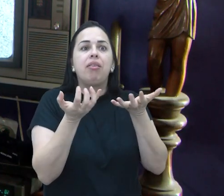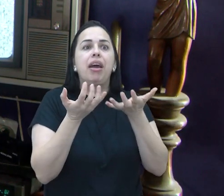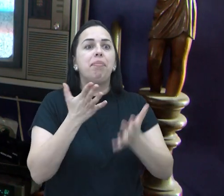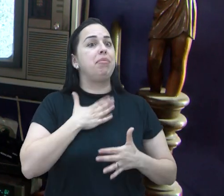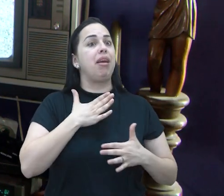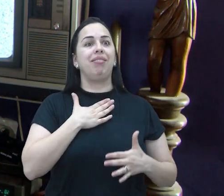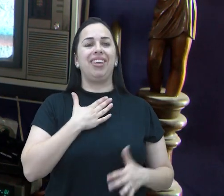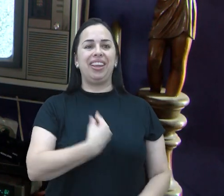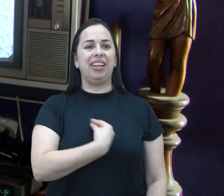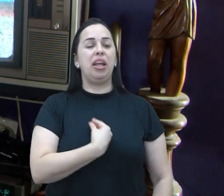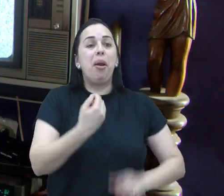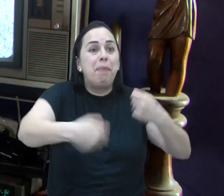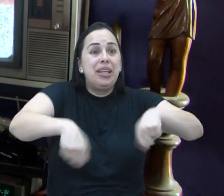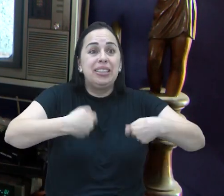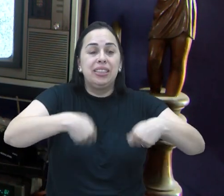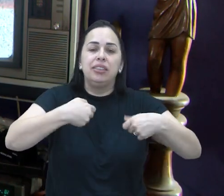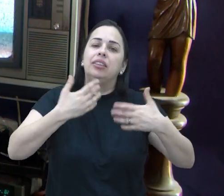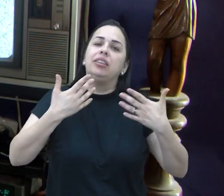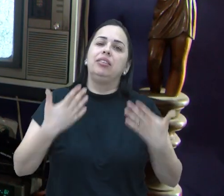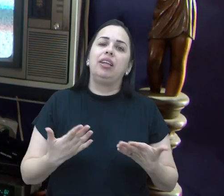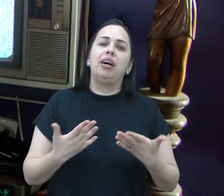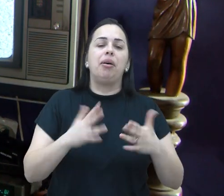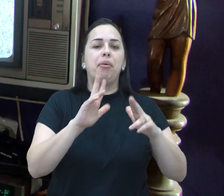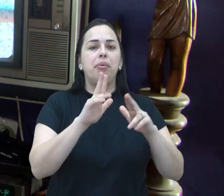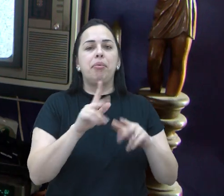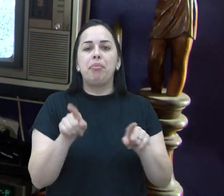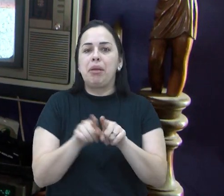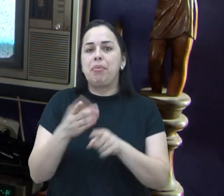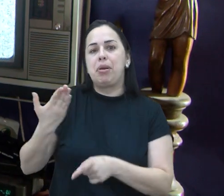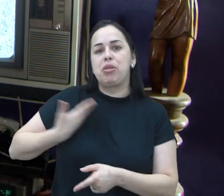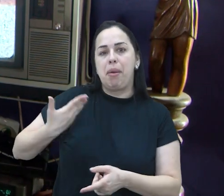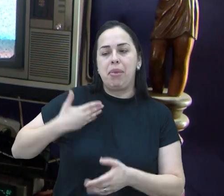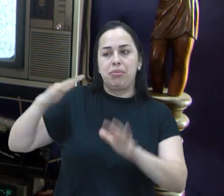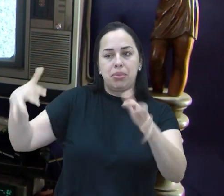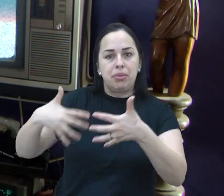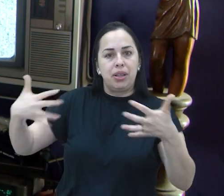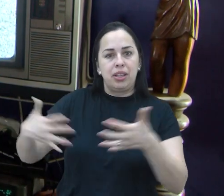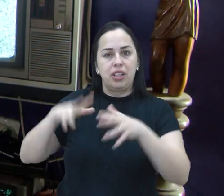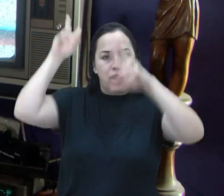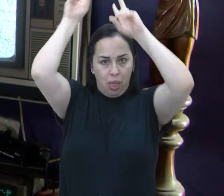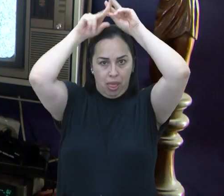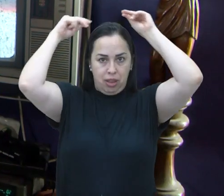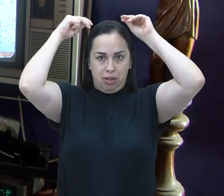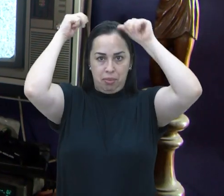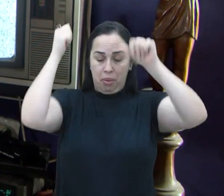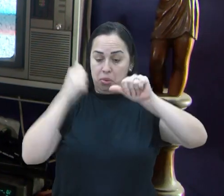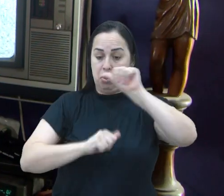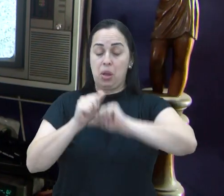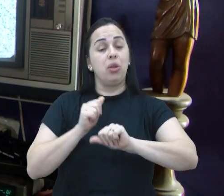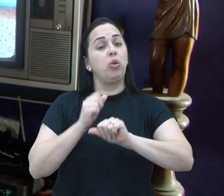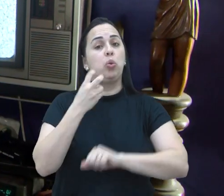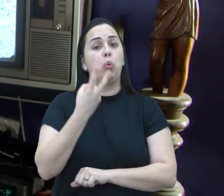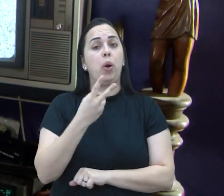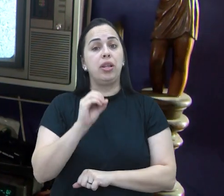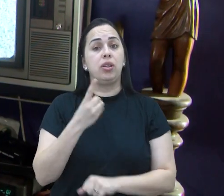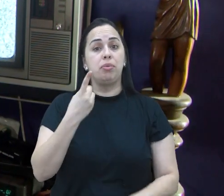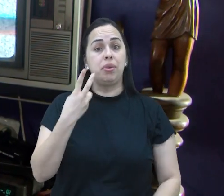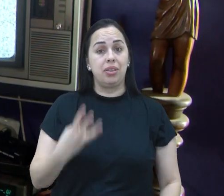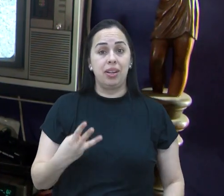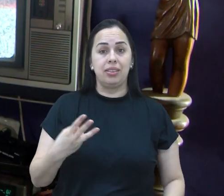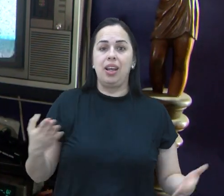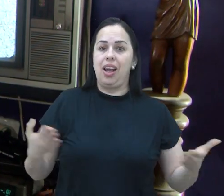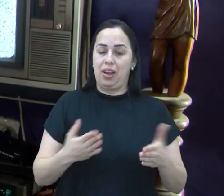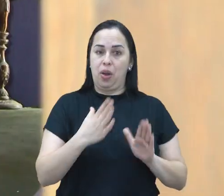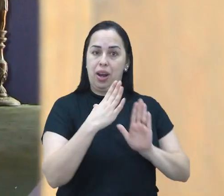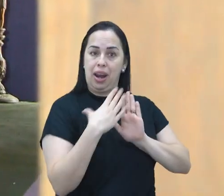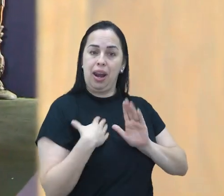numa magazine, eu comprei e gente, eu quero isso para a vida. Eu preciso disso. E incentivo dos meus amigos, eu acabei me tornando pin-up em